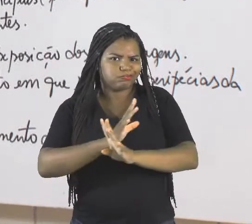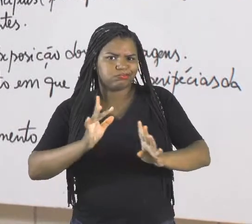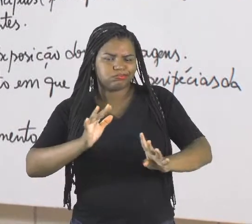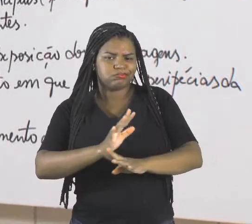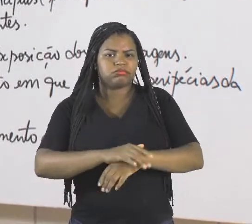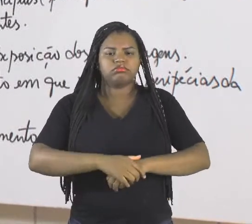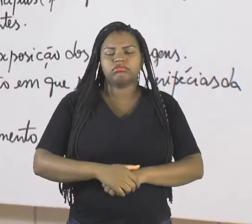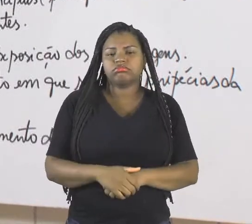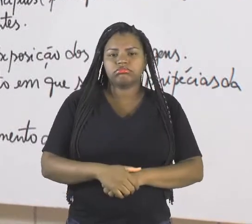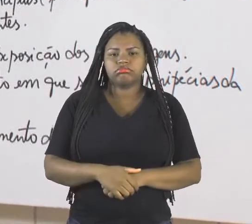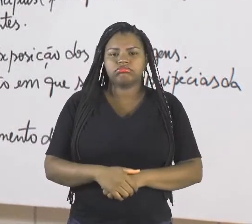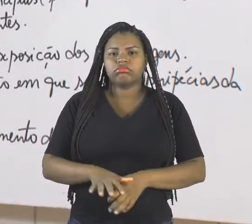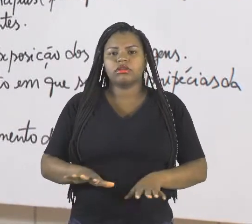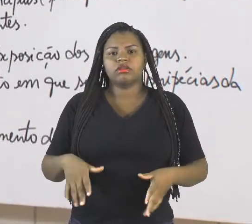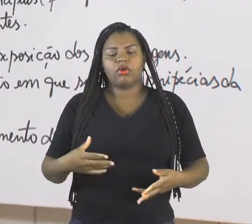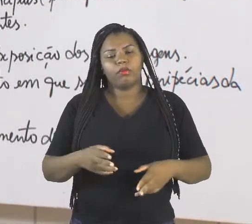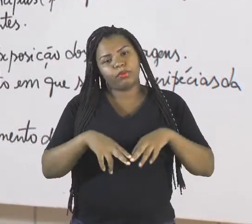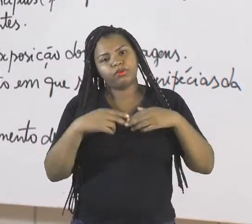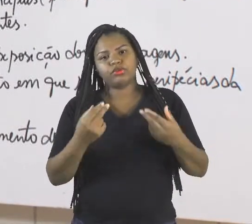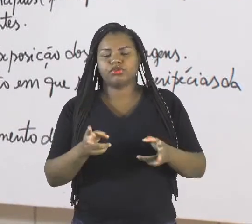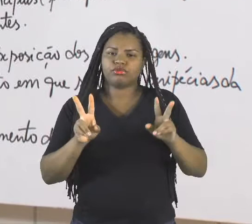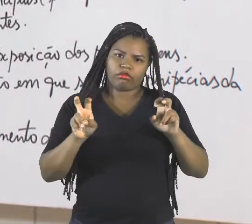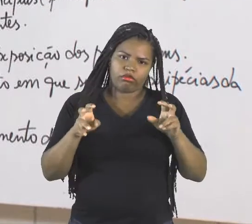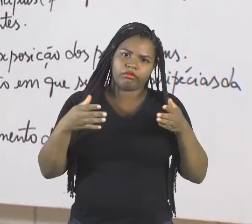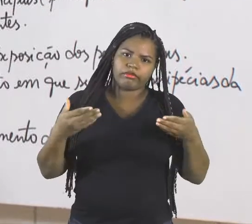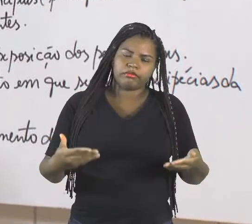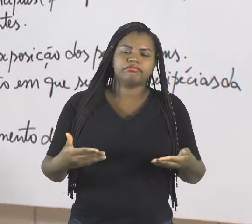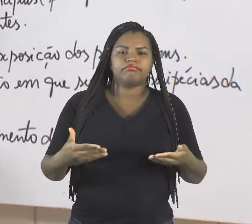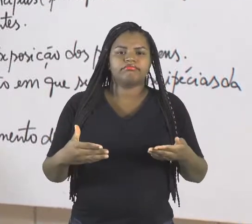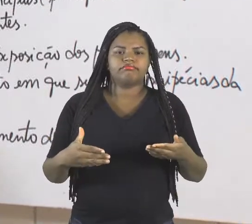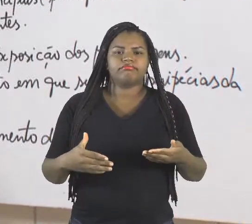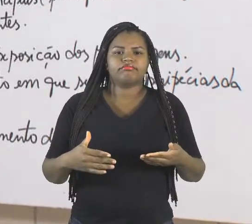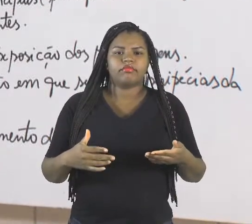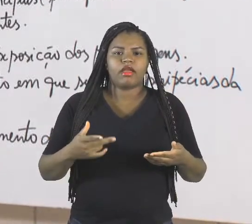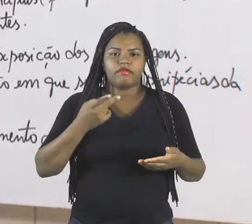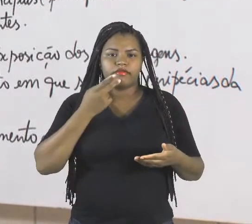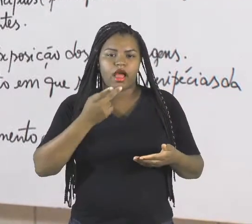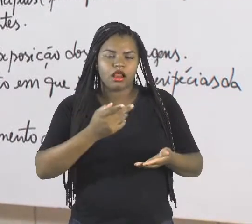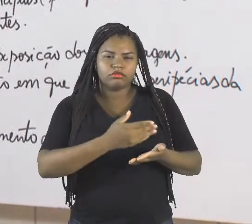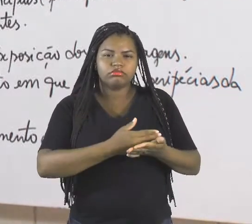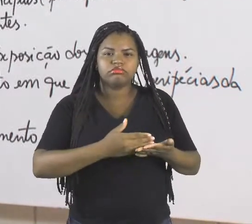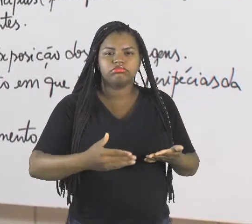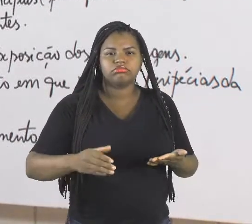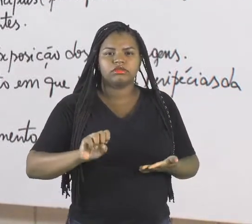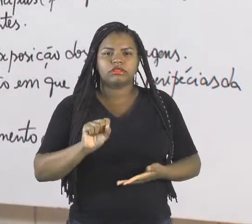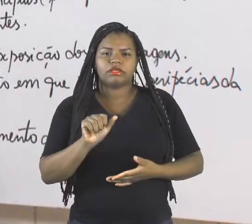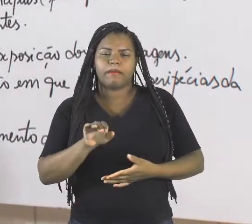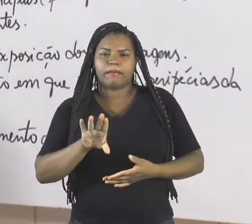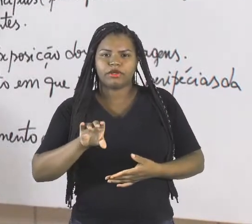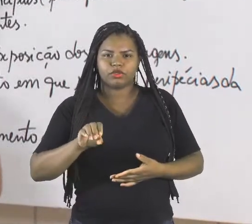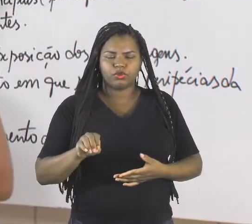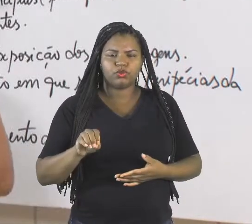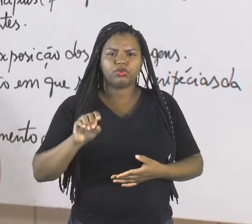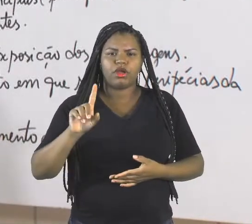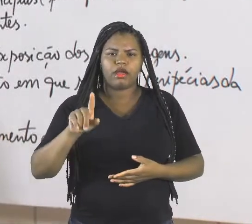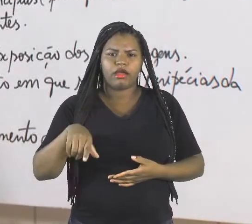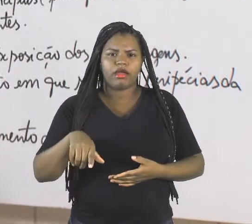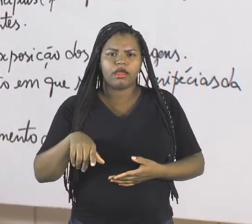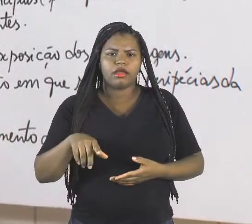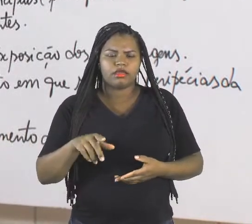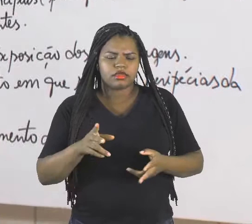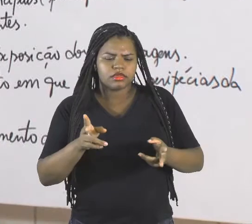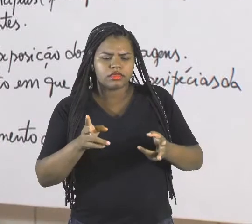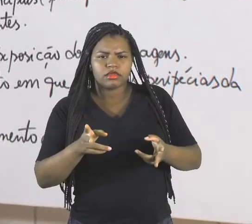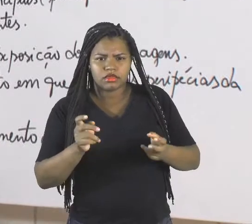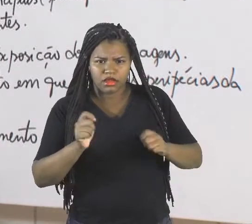isso o motivo do título. Na fala inicial de Sabino, é possível identificar onde e quando se passa o enredo